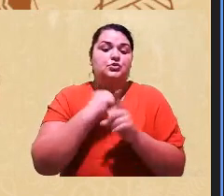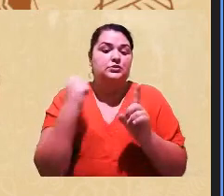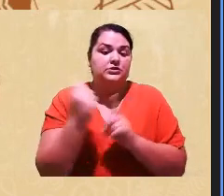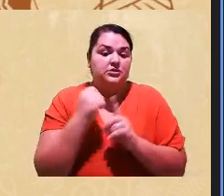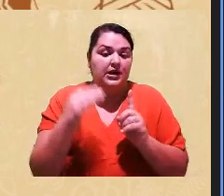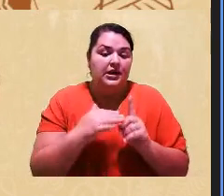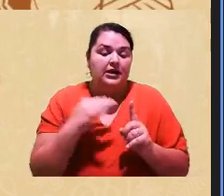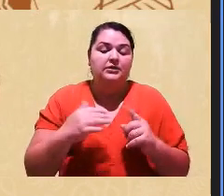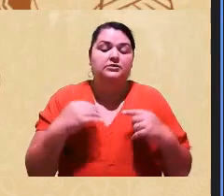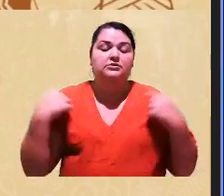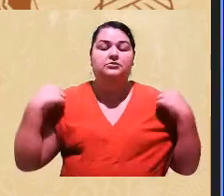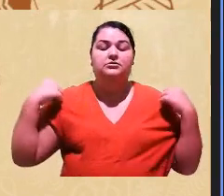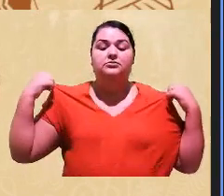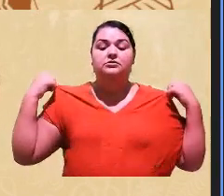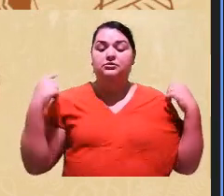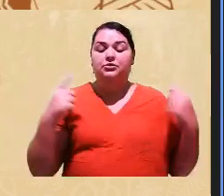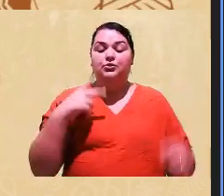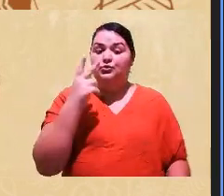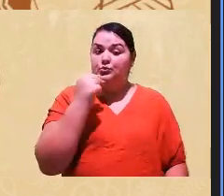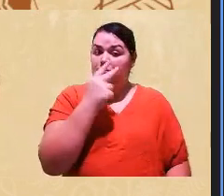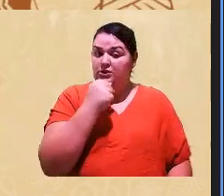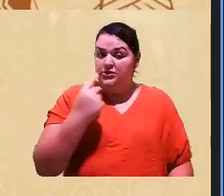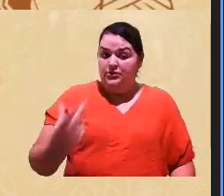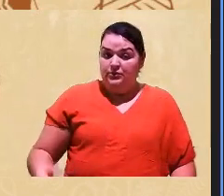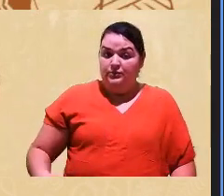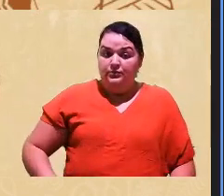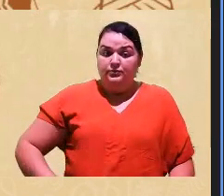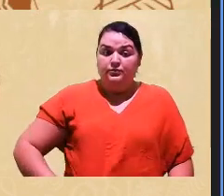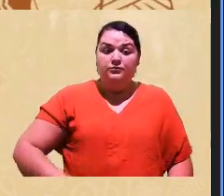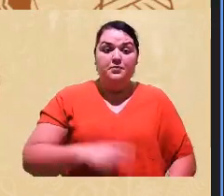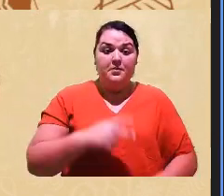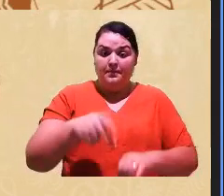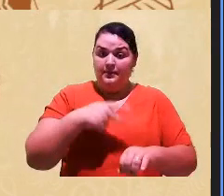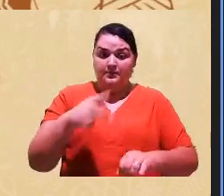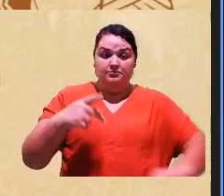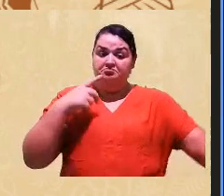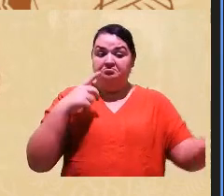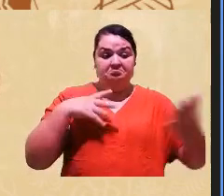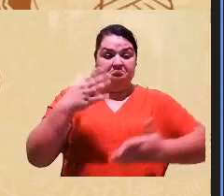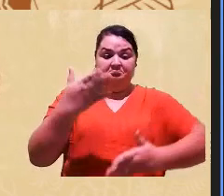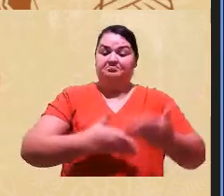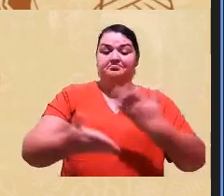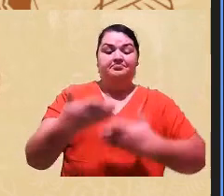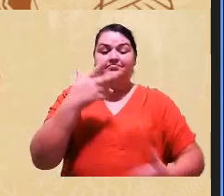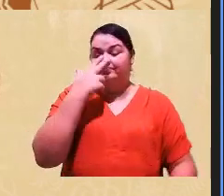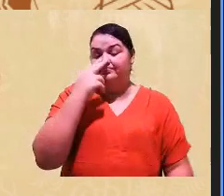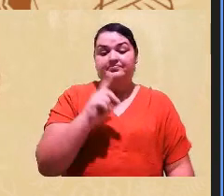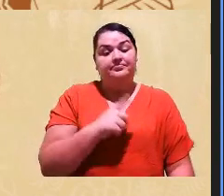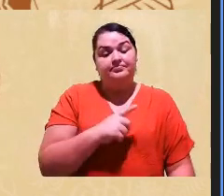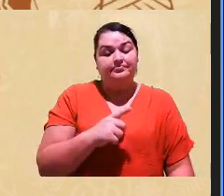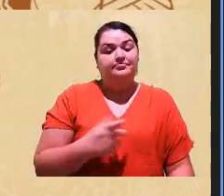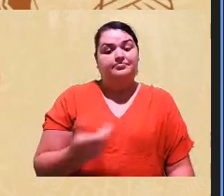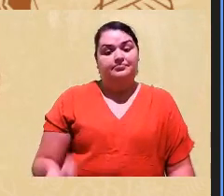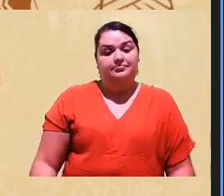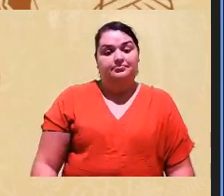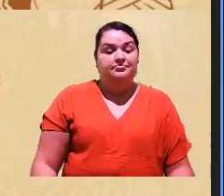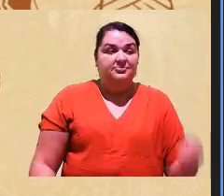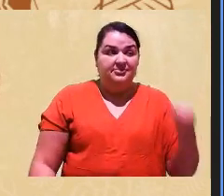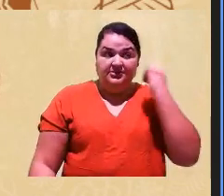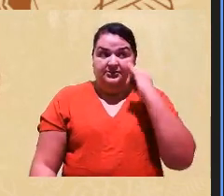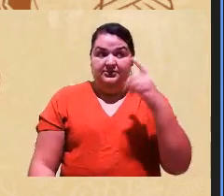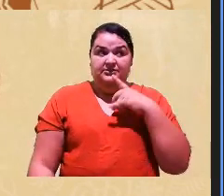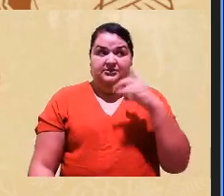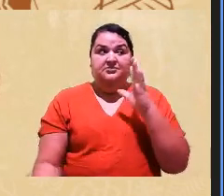na área de nutrição, o país é racializado, mas parece que não é. Então, de novo, essa ideia do mito da democracia